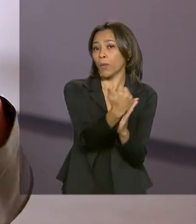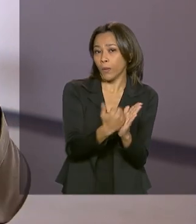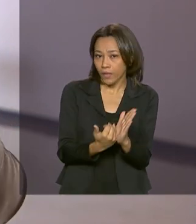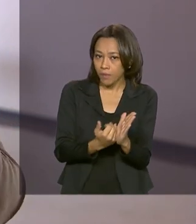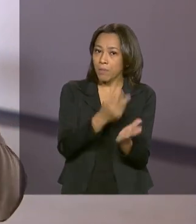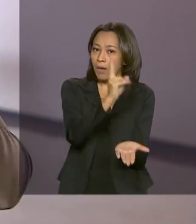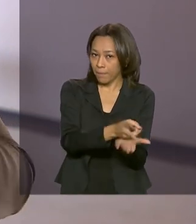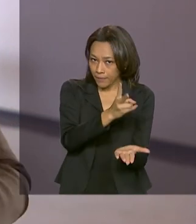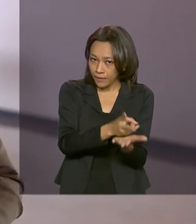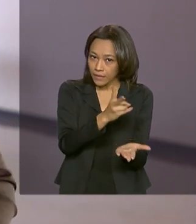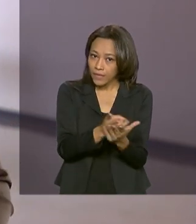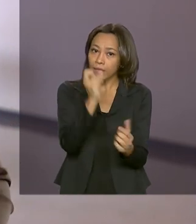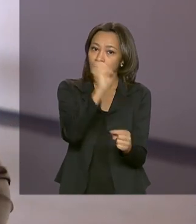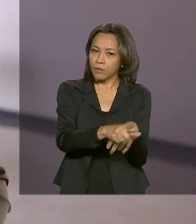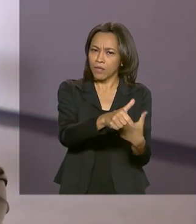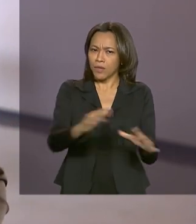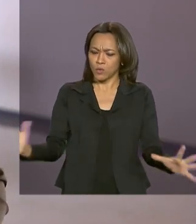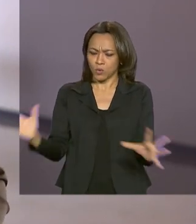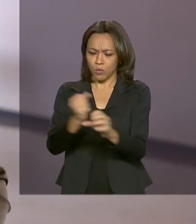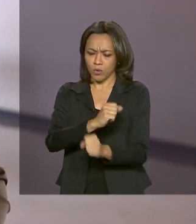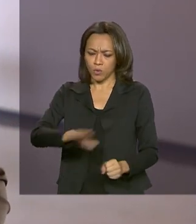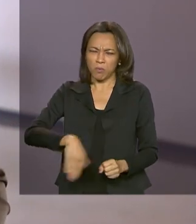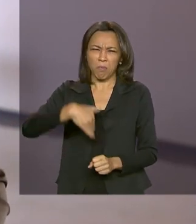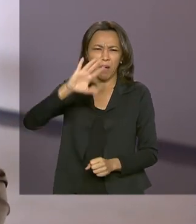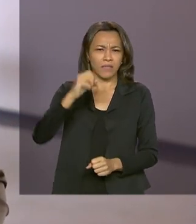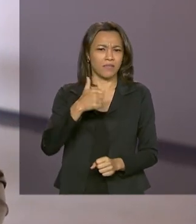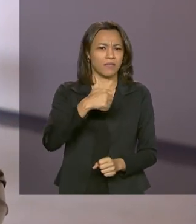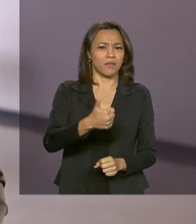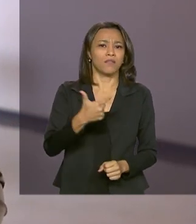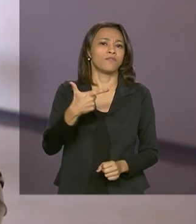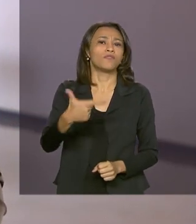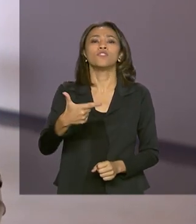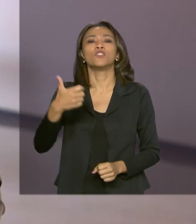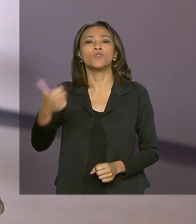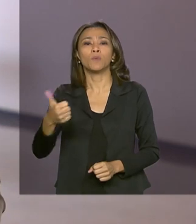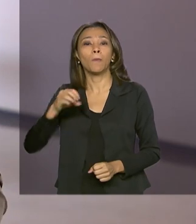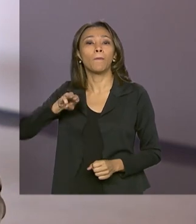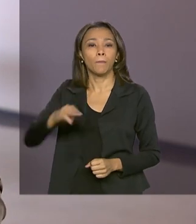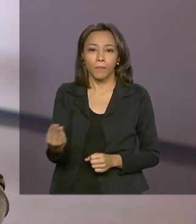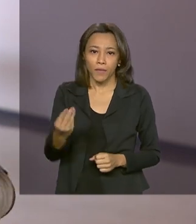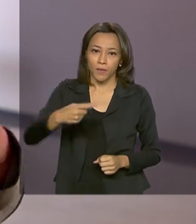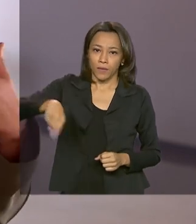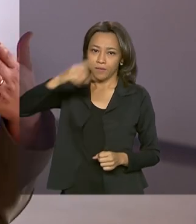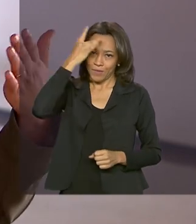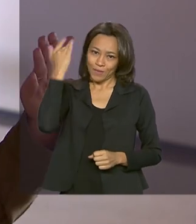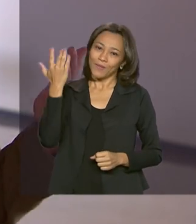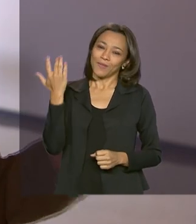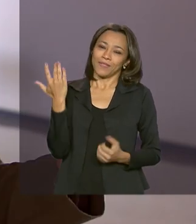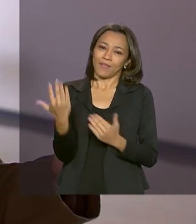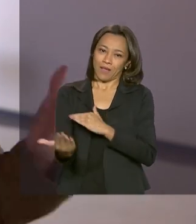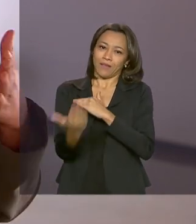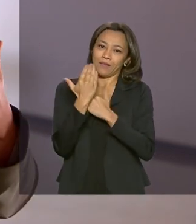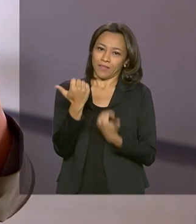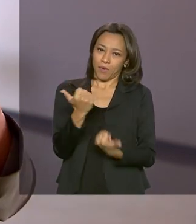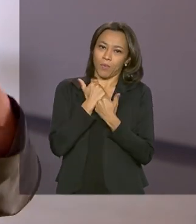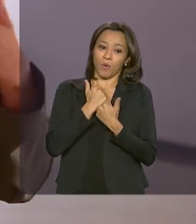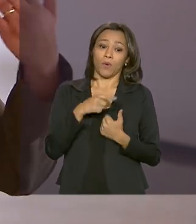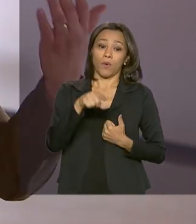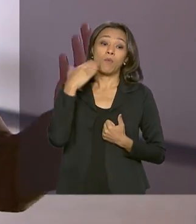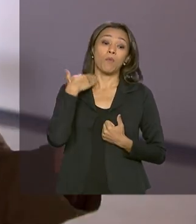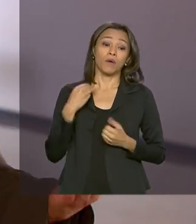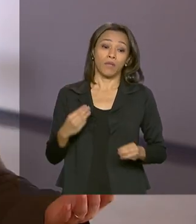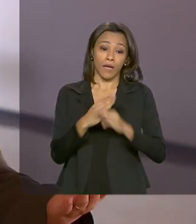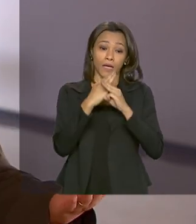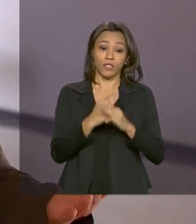Emprego e da Renda, foram mais de 121 milhões de pessoas beneficiadas. Segundo a Caixa Econômica Federal, 8